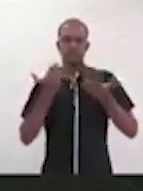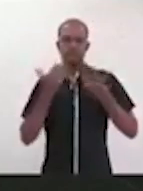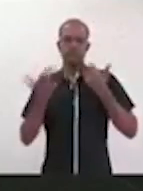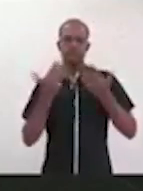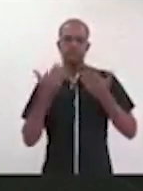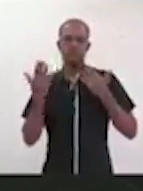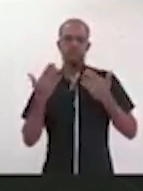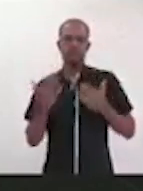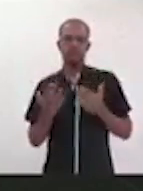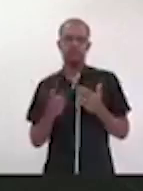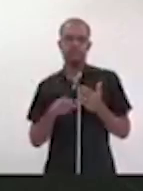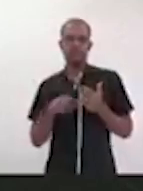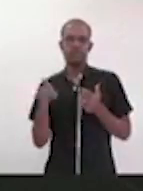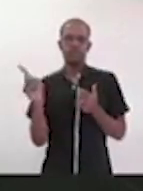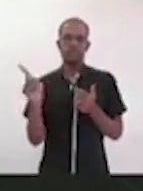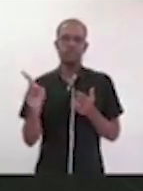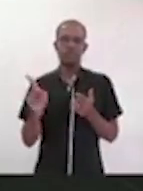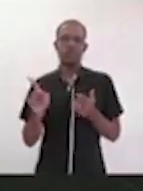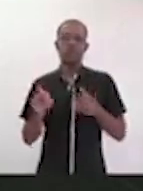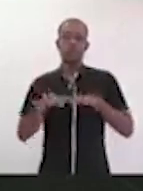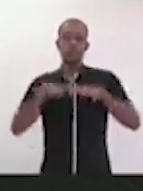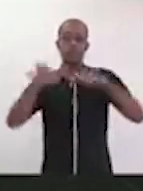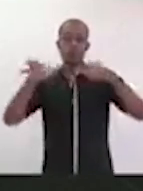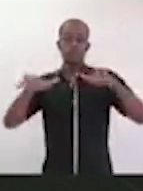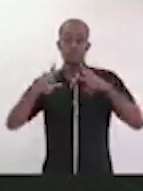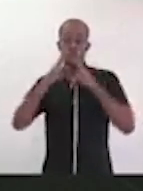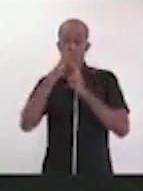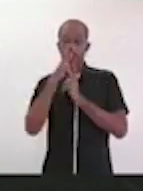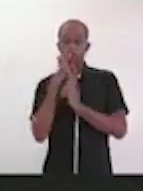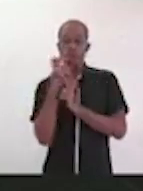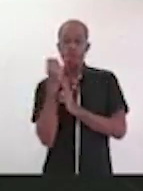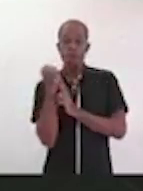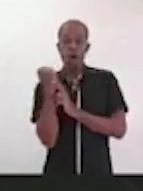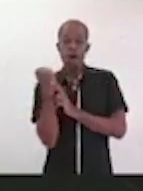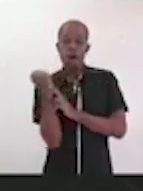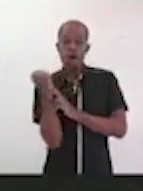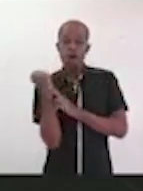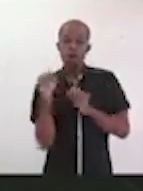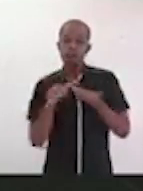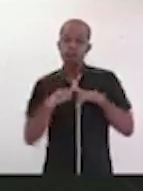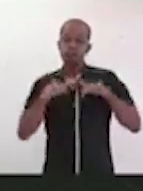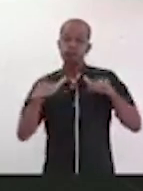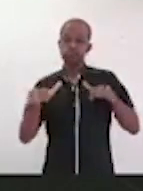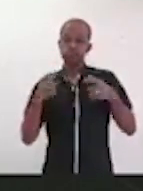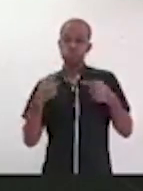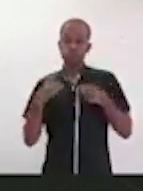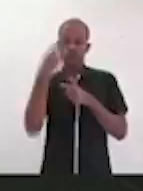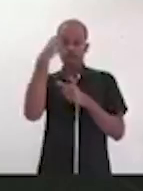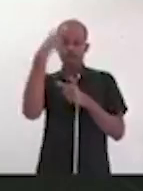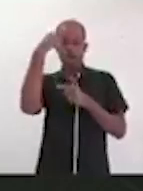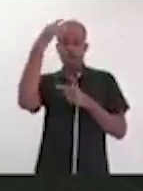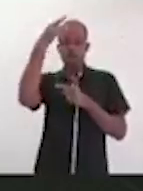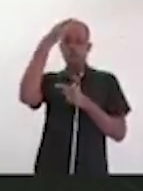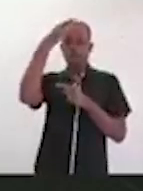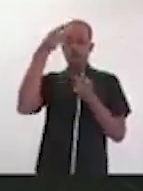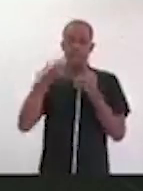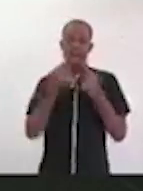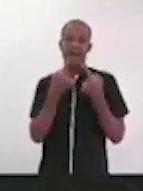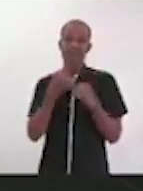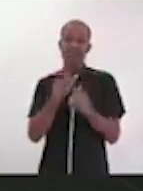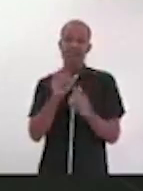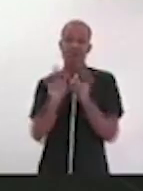uma polarização extremada que atinge não só e que não ataca ideias ou pensamentos, mas pessoas,